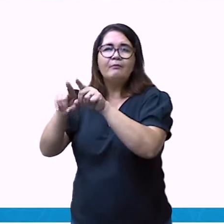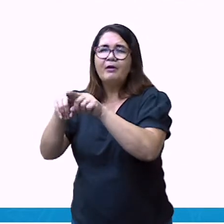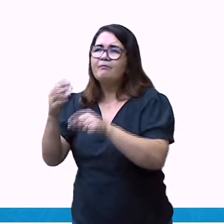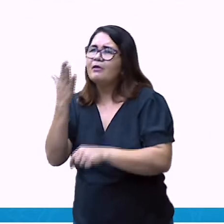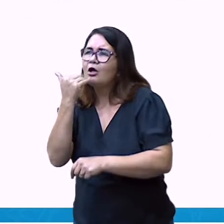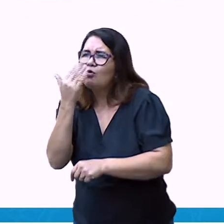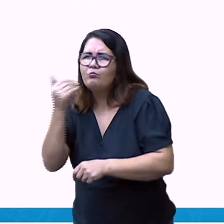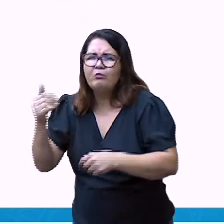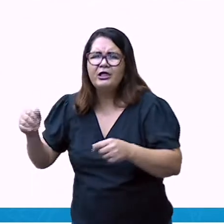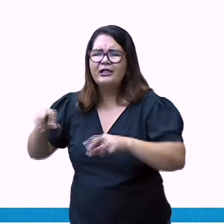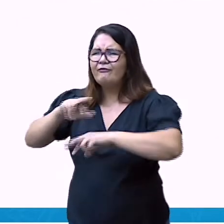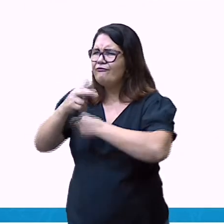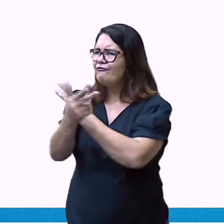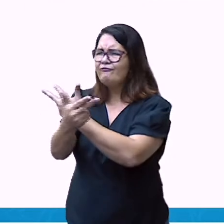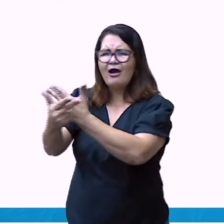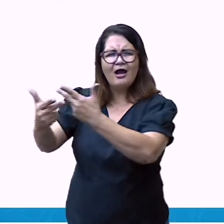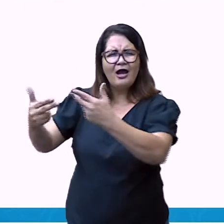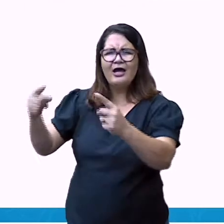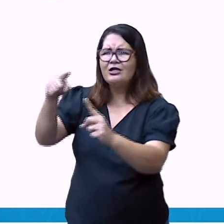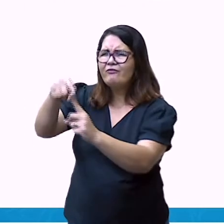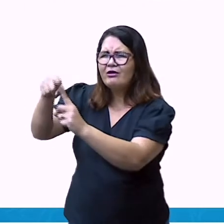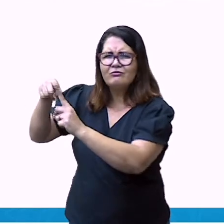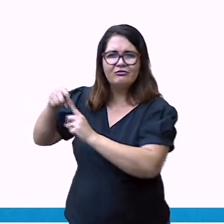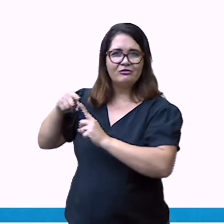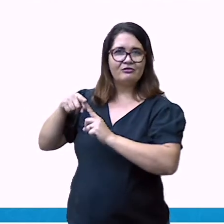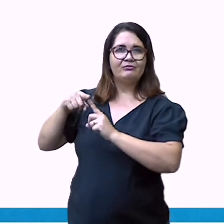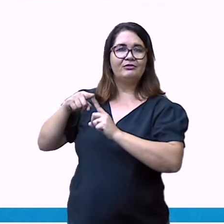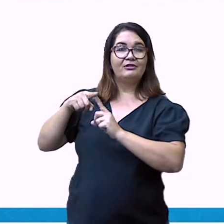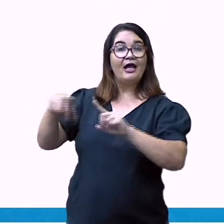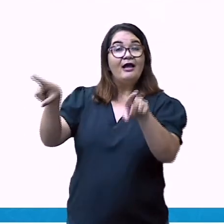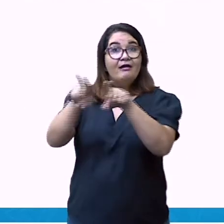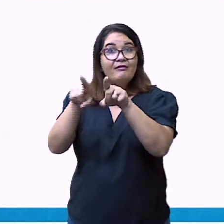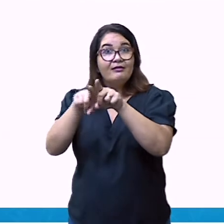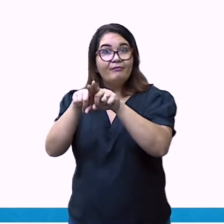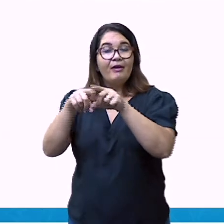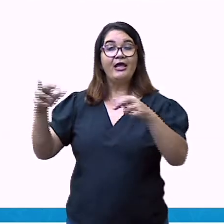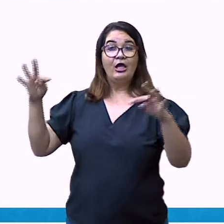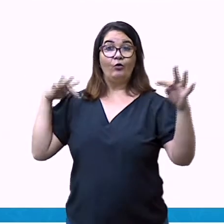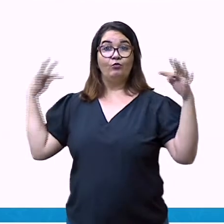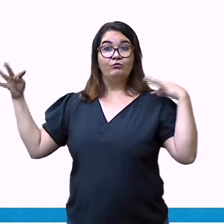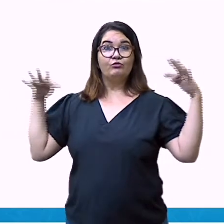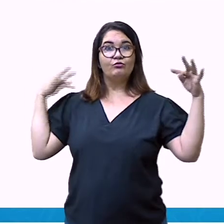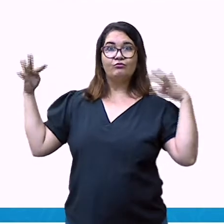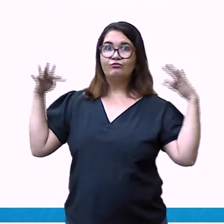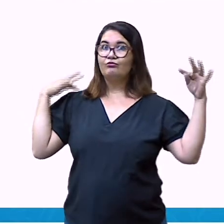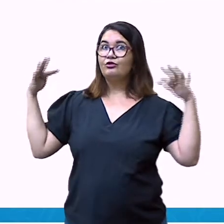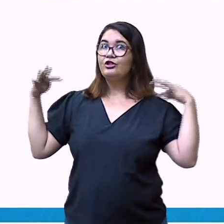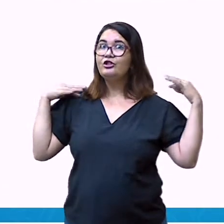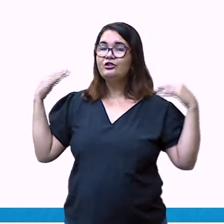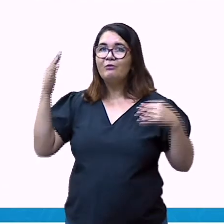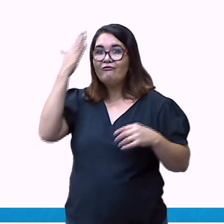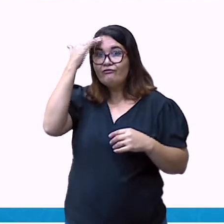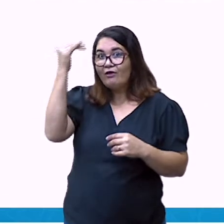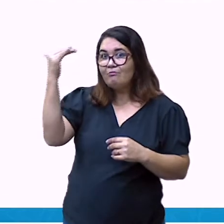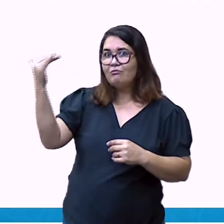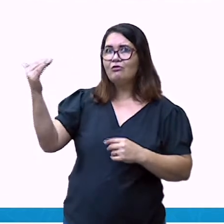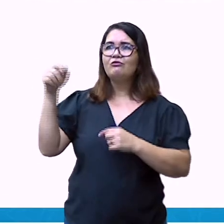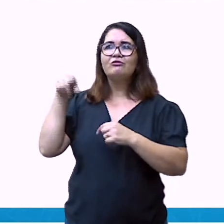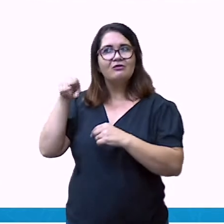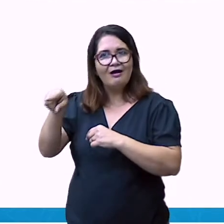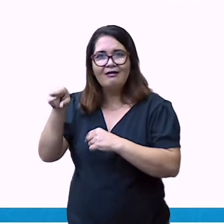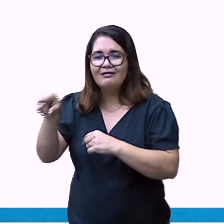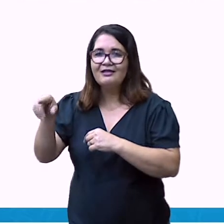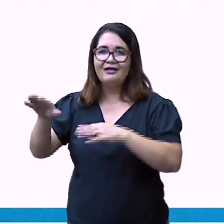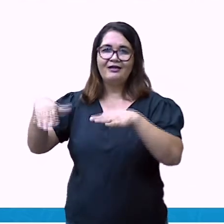internocialmente a influência africana em muitos aspectos culturais da cidade, a tornaram o